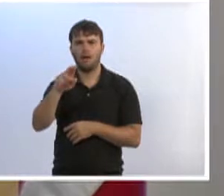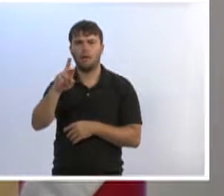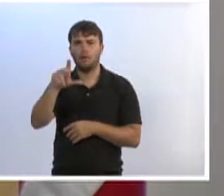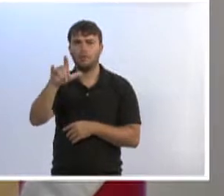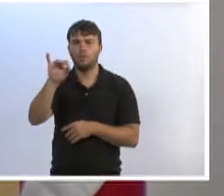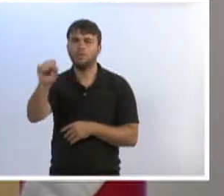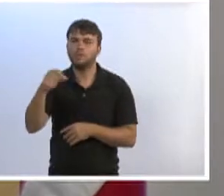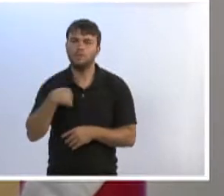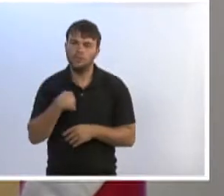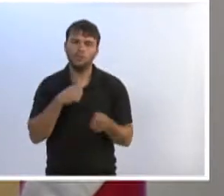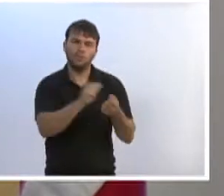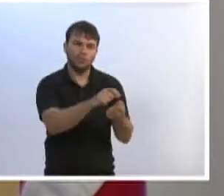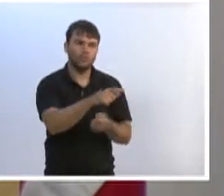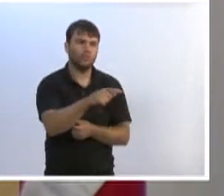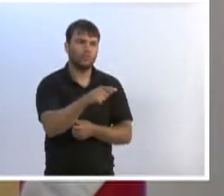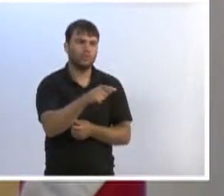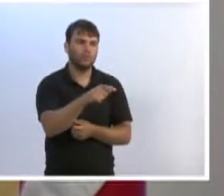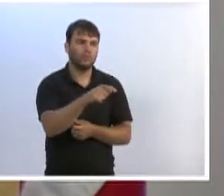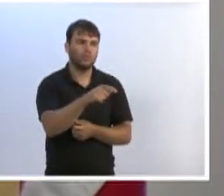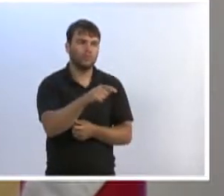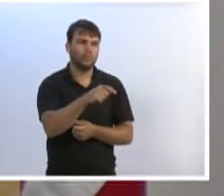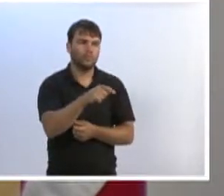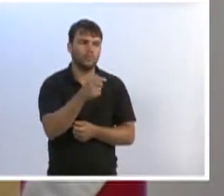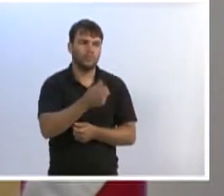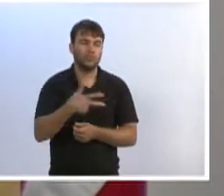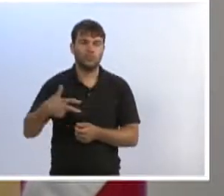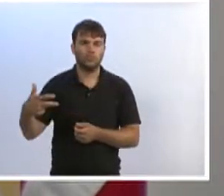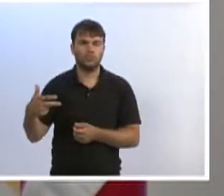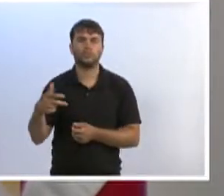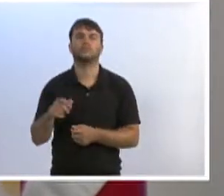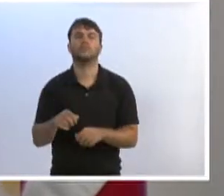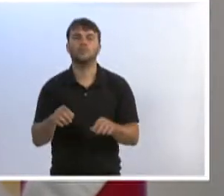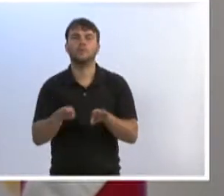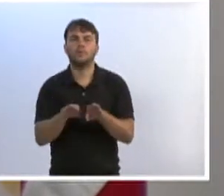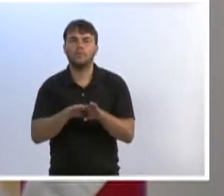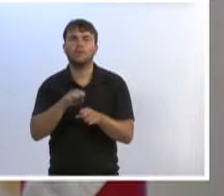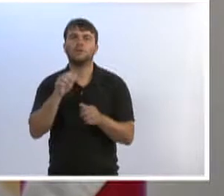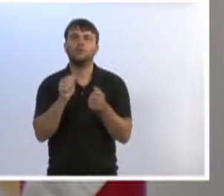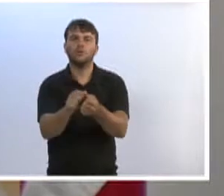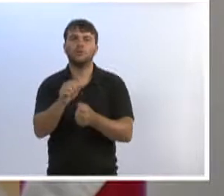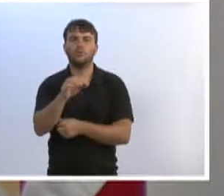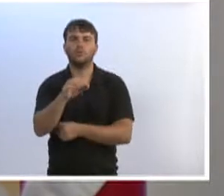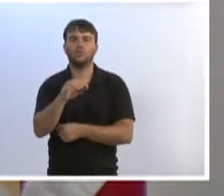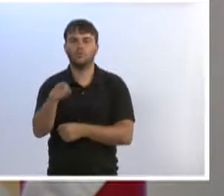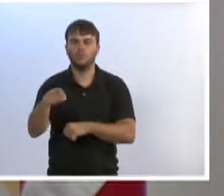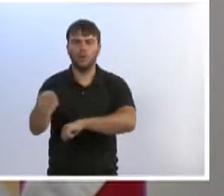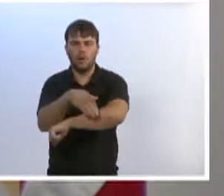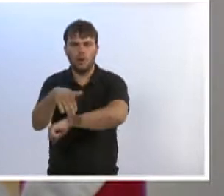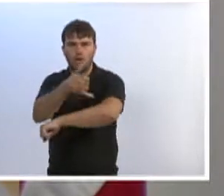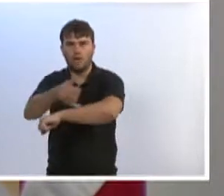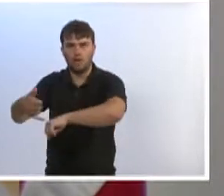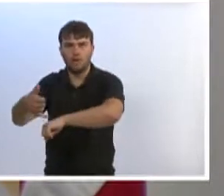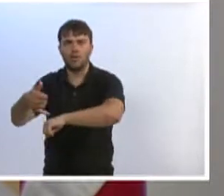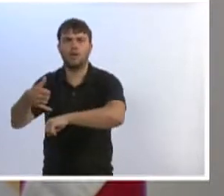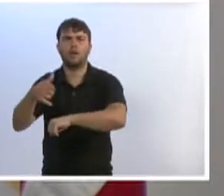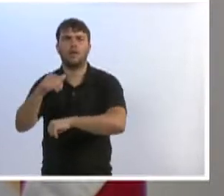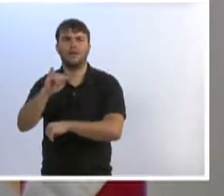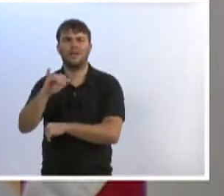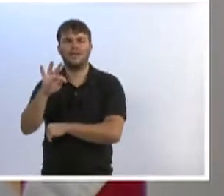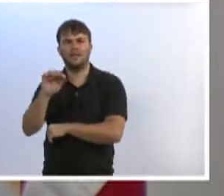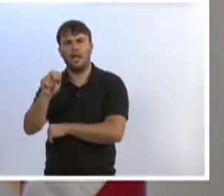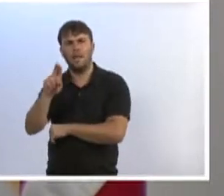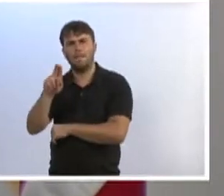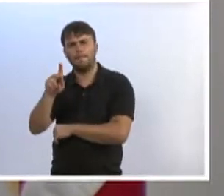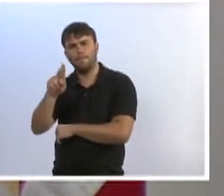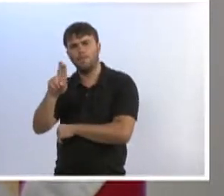vereador Almir, tivemos ali alguns encaminhamentos de pavimentação asfáltica para a rua Carlos Splitter, para a rua Itapuí, que são